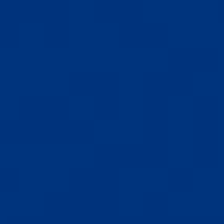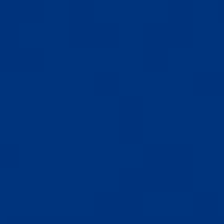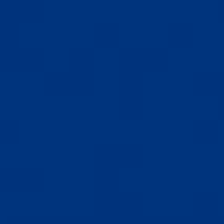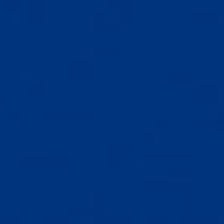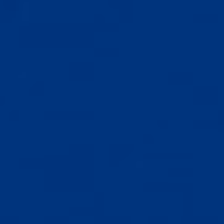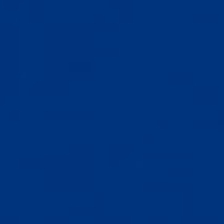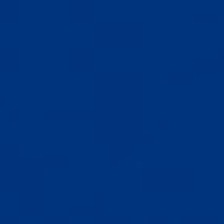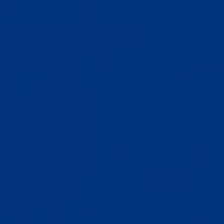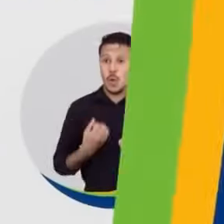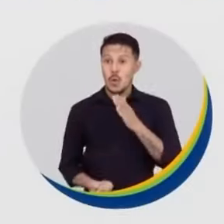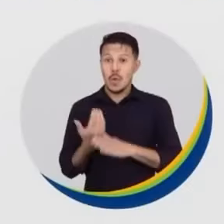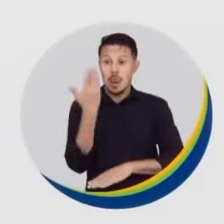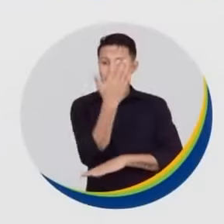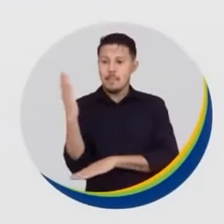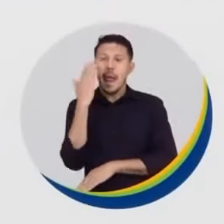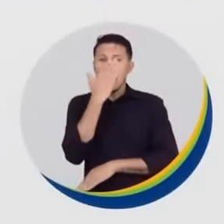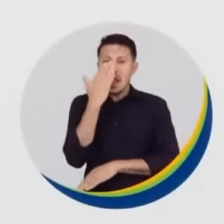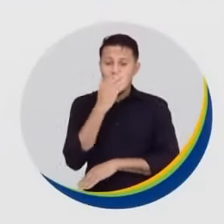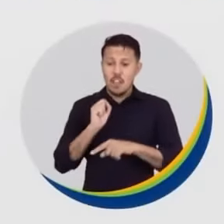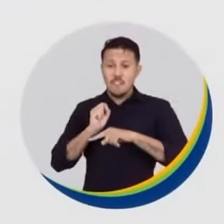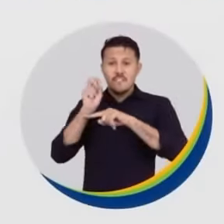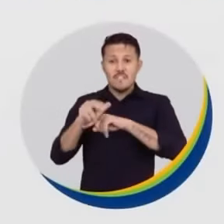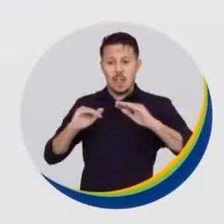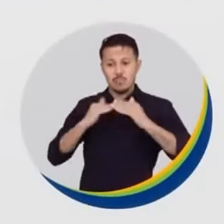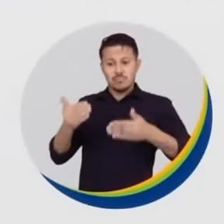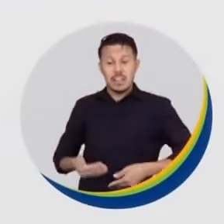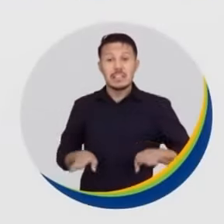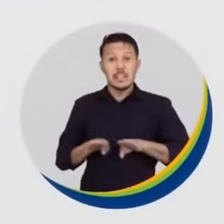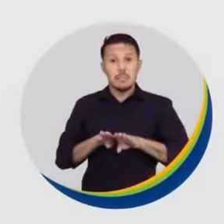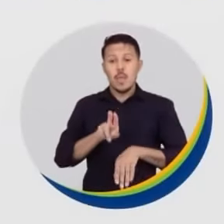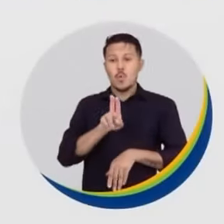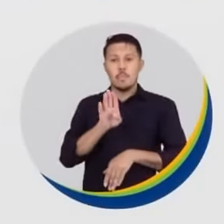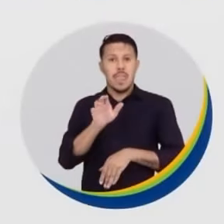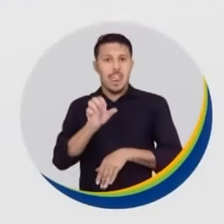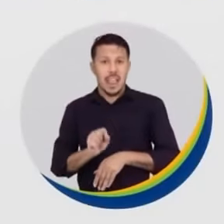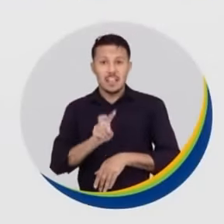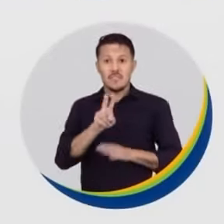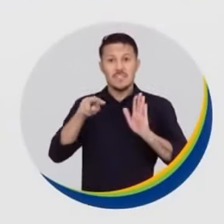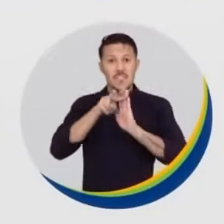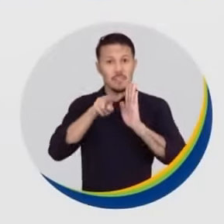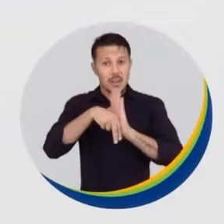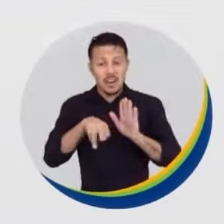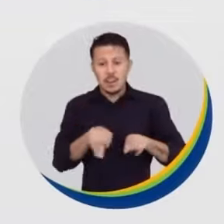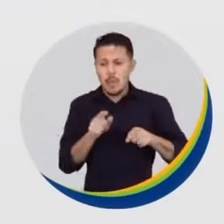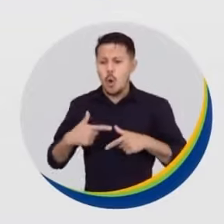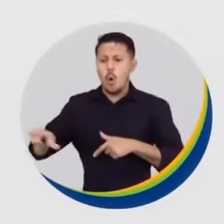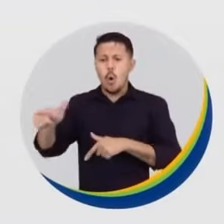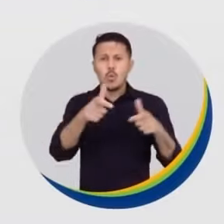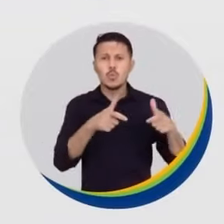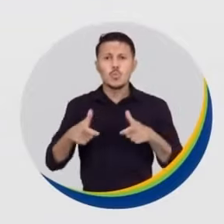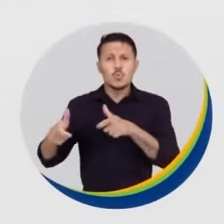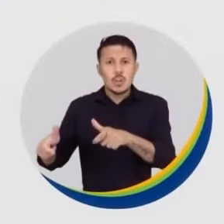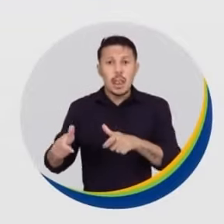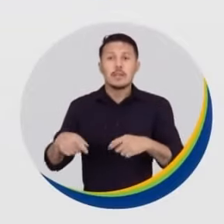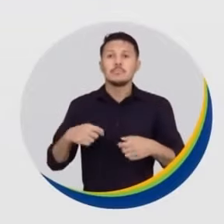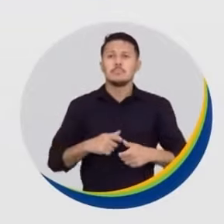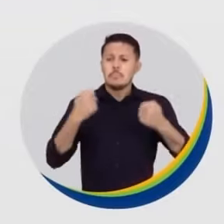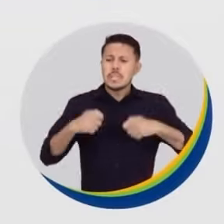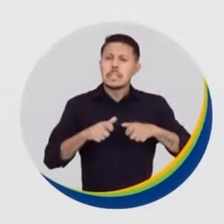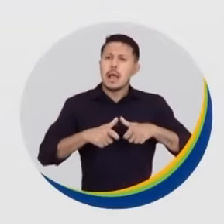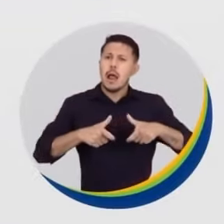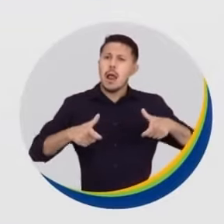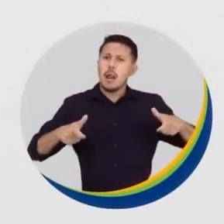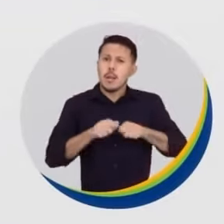Democrático. Creio Parque Augusta, vagas para gestantes e as UBSs Vila Mariana e Vila Comerciano. Agora é a hora da esplanar